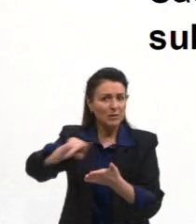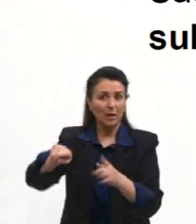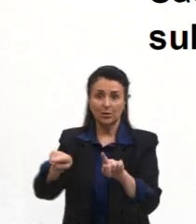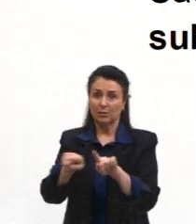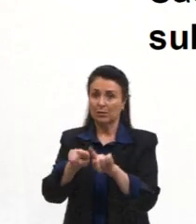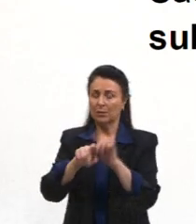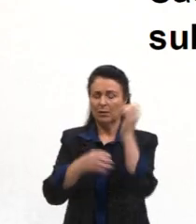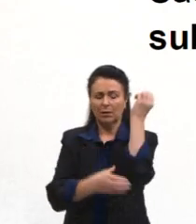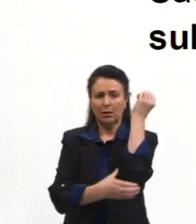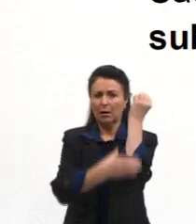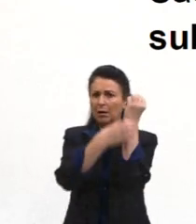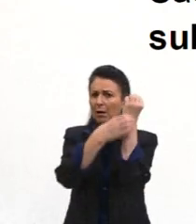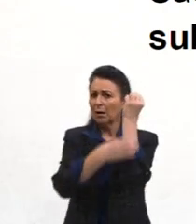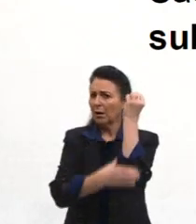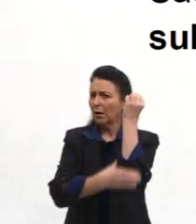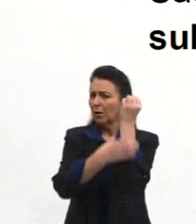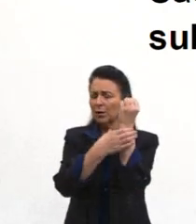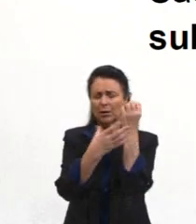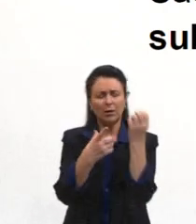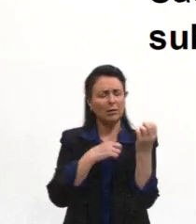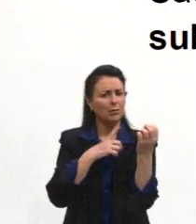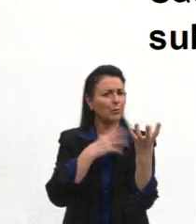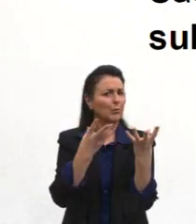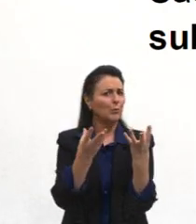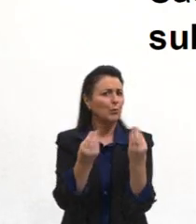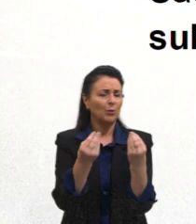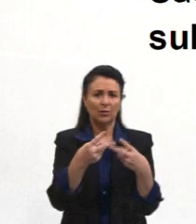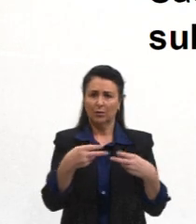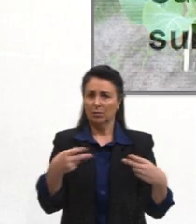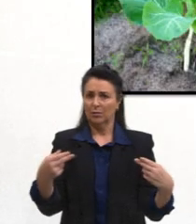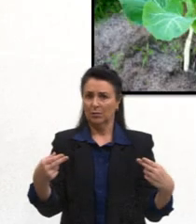também, tem muita diversidade, tá, gente?